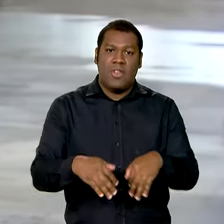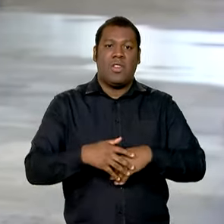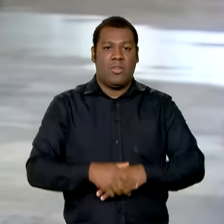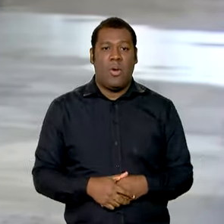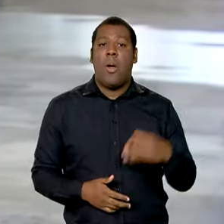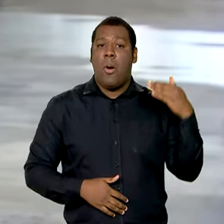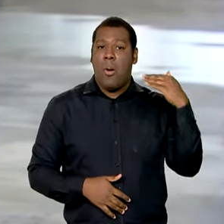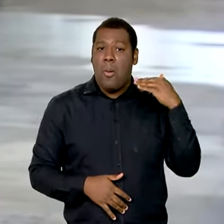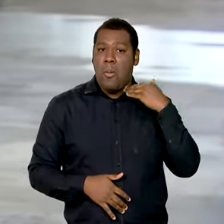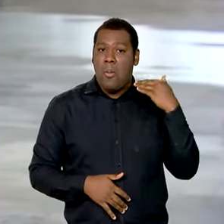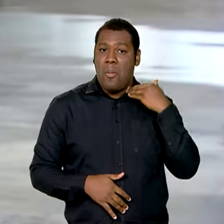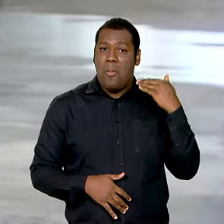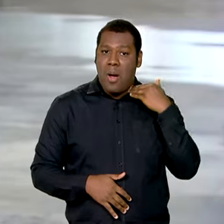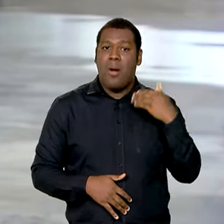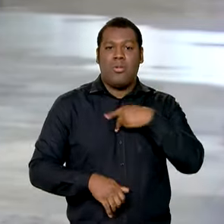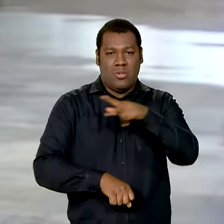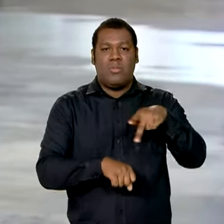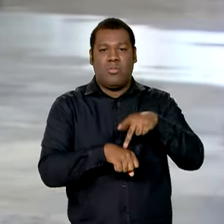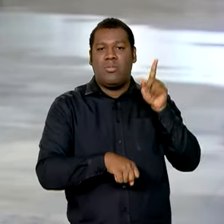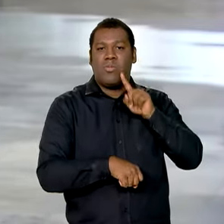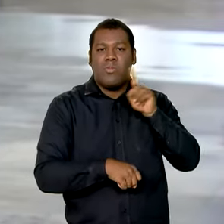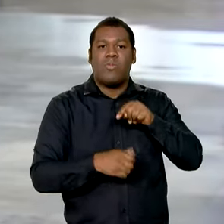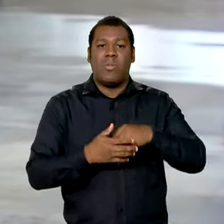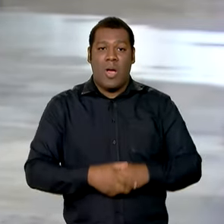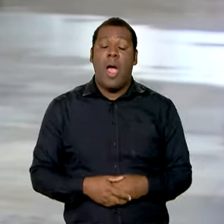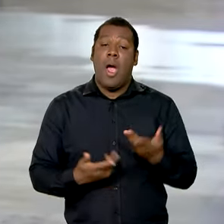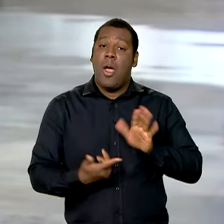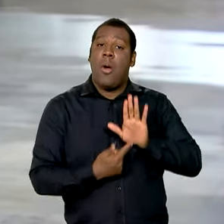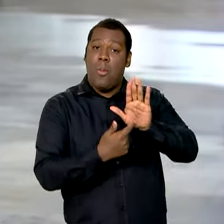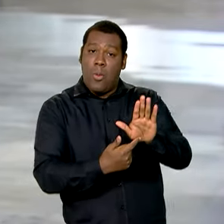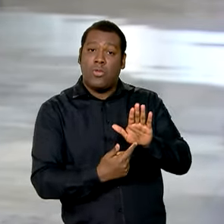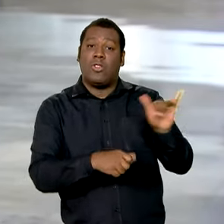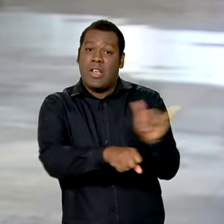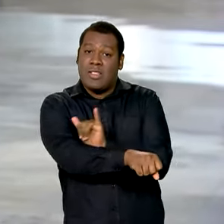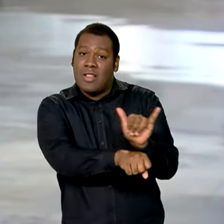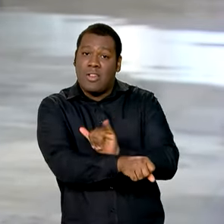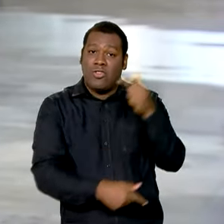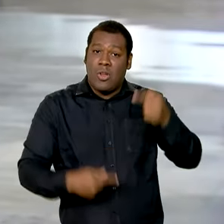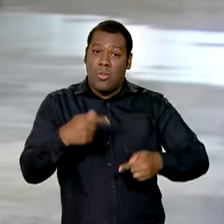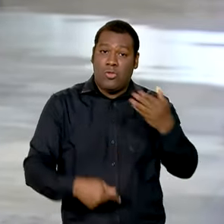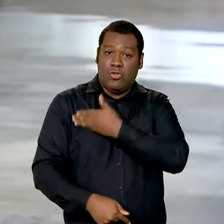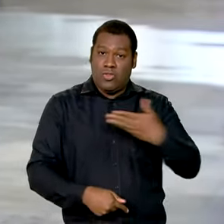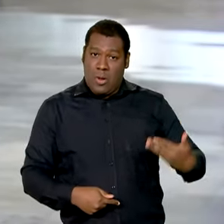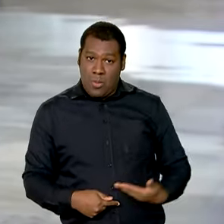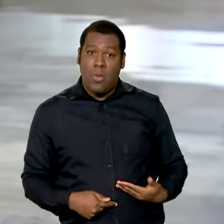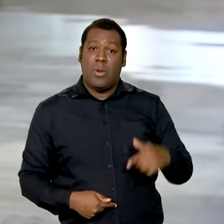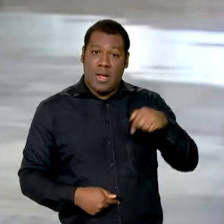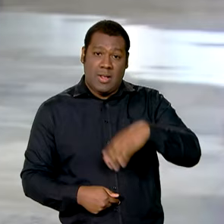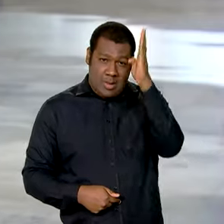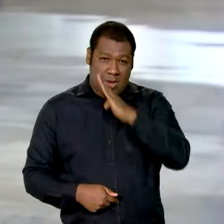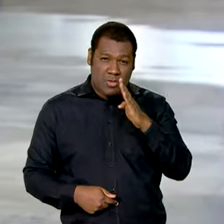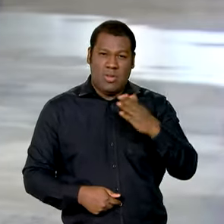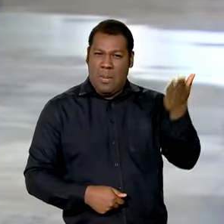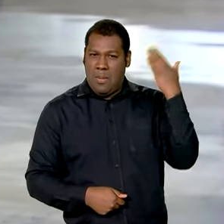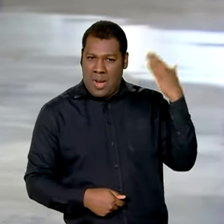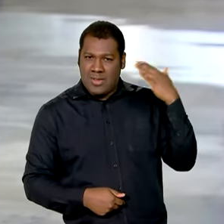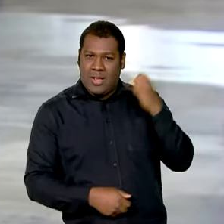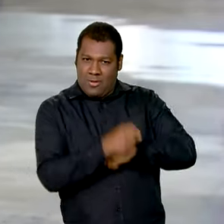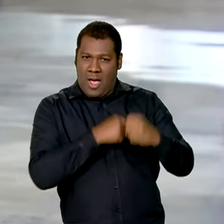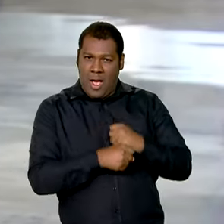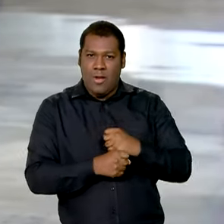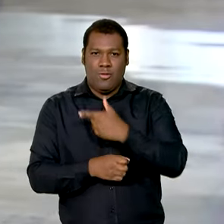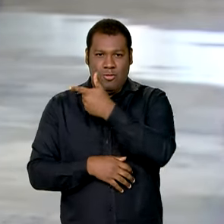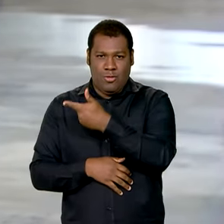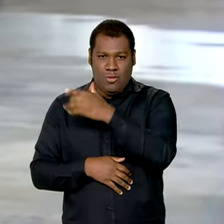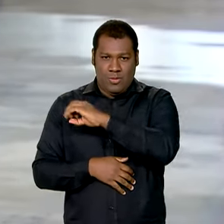ele compartilhou um pouco da experiência brasileira, das políticas públicas tomadas pelo Brasil, a partir do ano de 2002, como, por exemplo, o Bolsa Família.